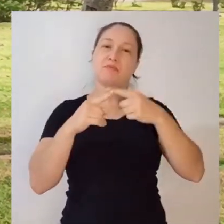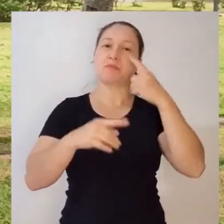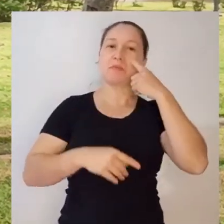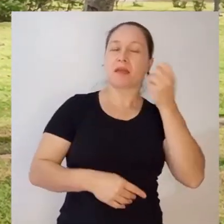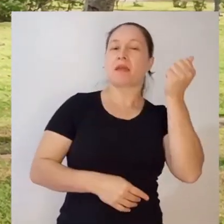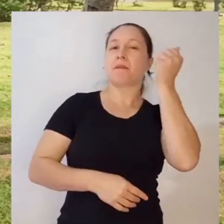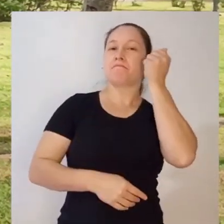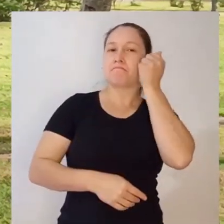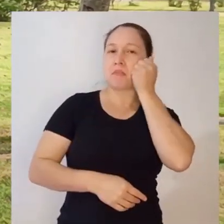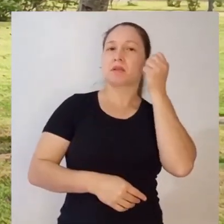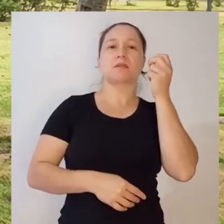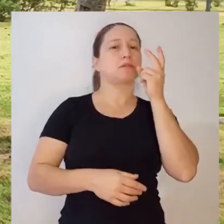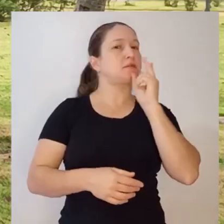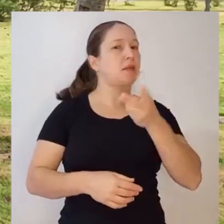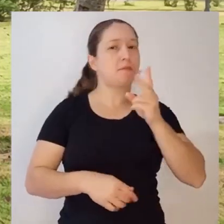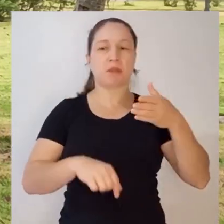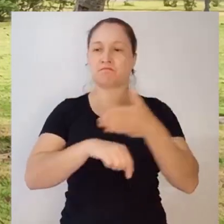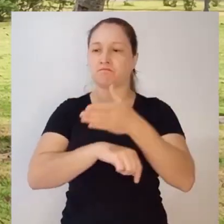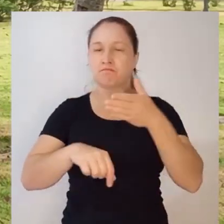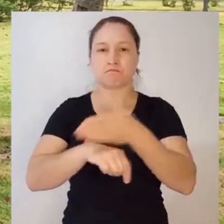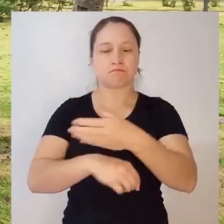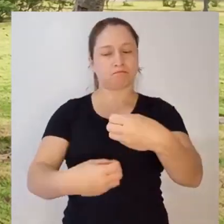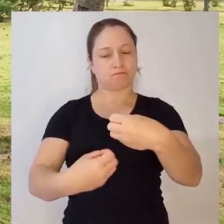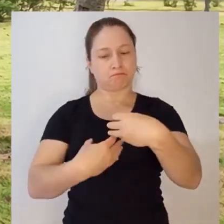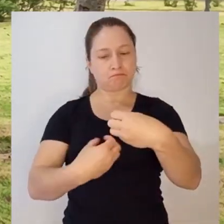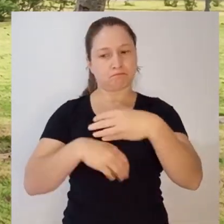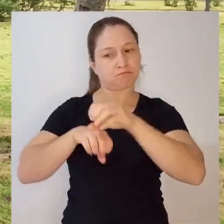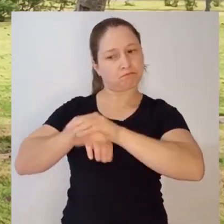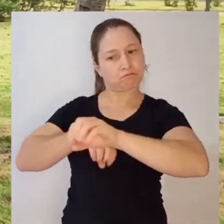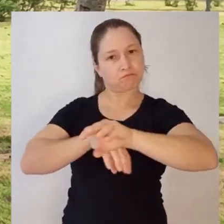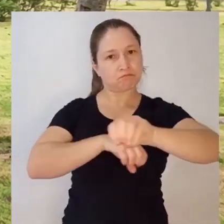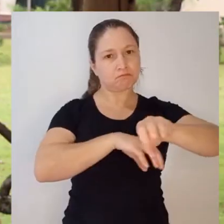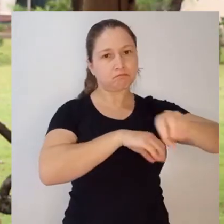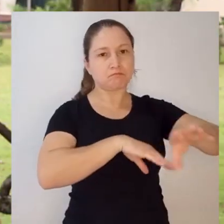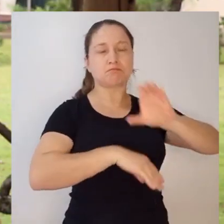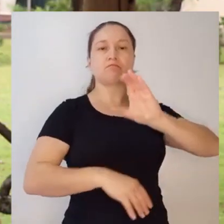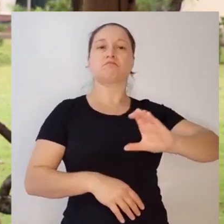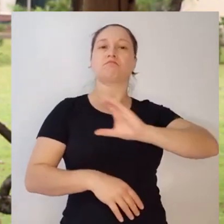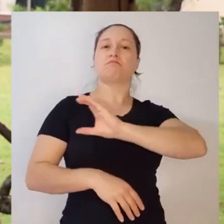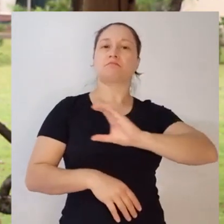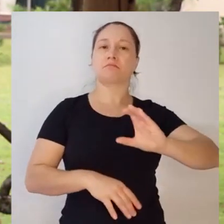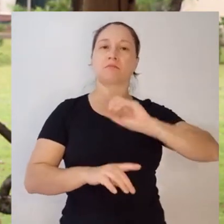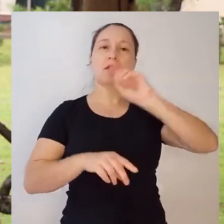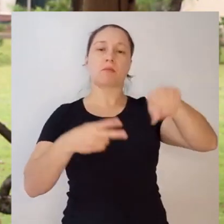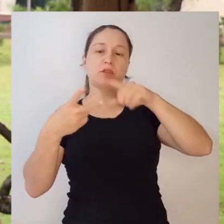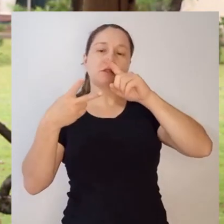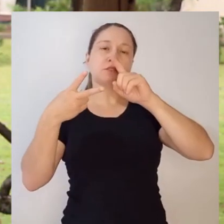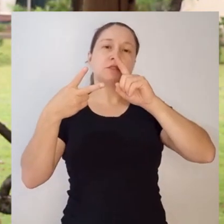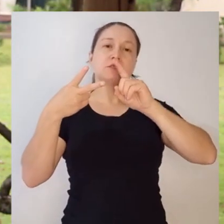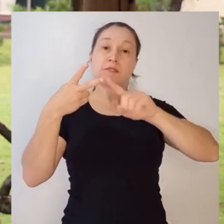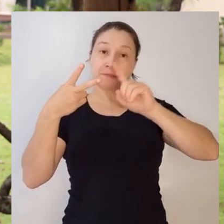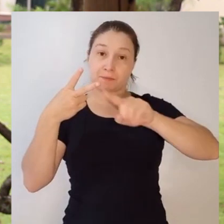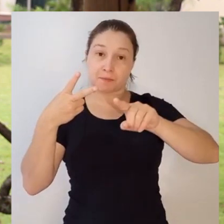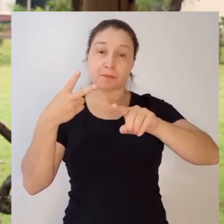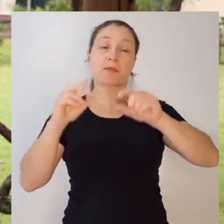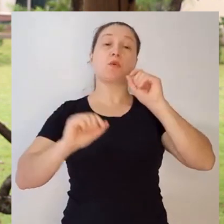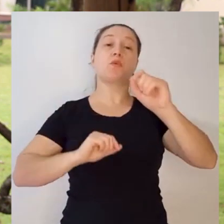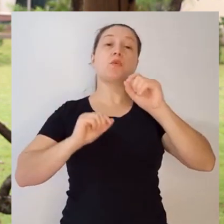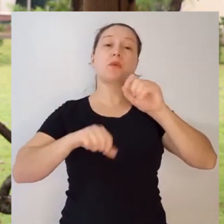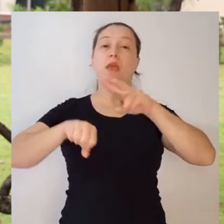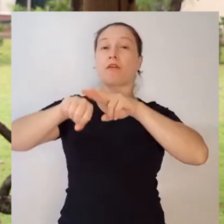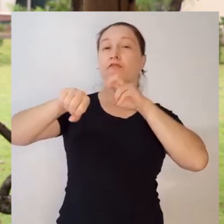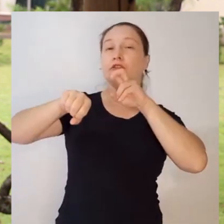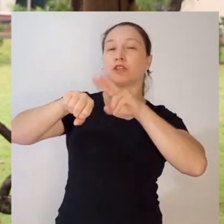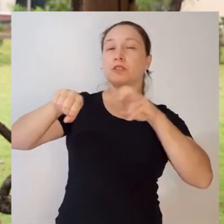e com a educação cristã que recebi no meio da minha família. Mas o segundo testemunho vocacional que